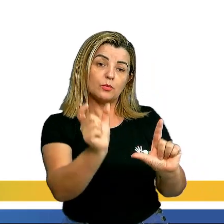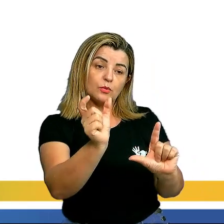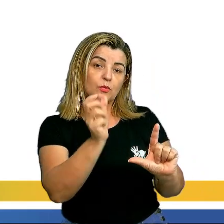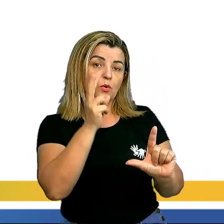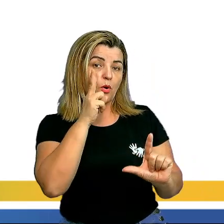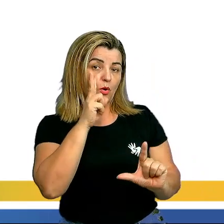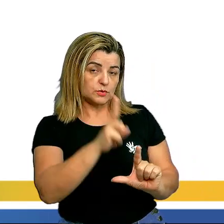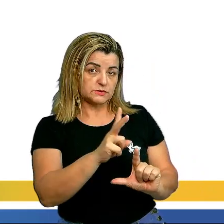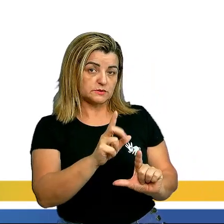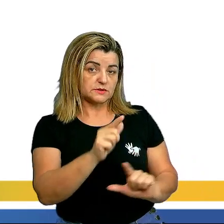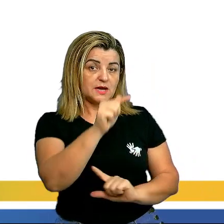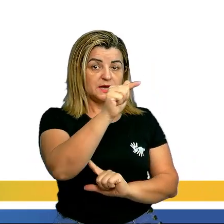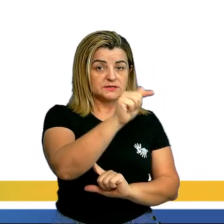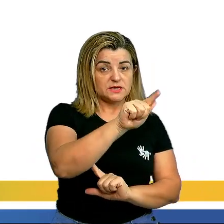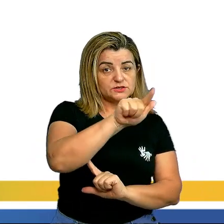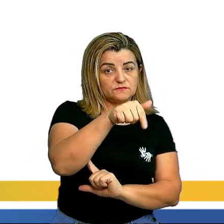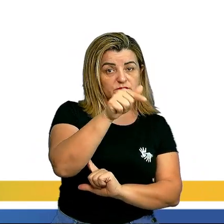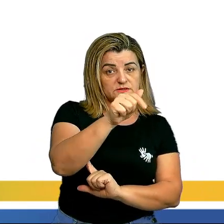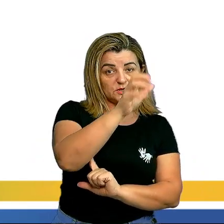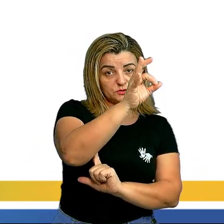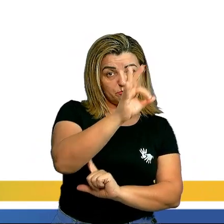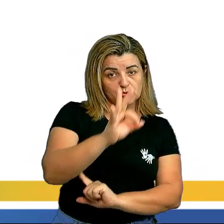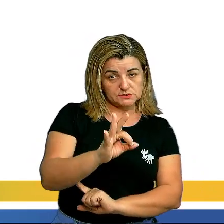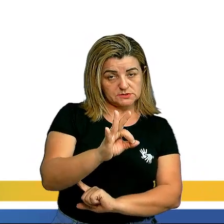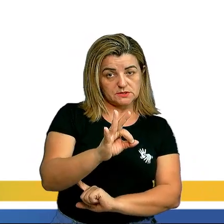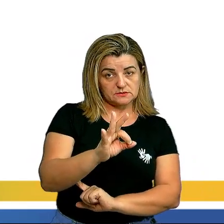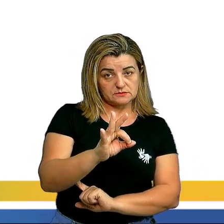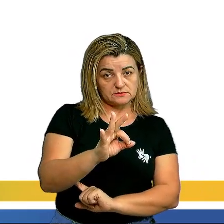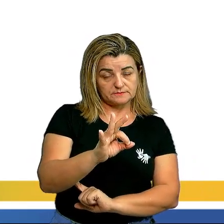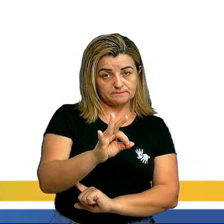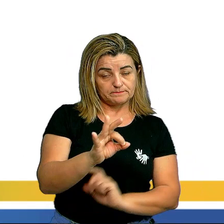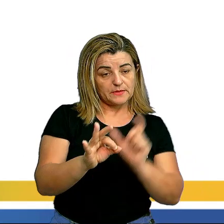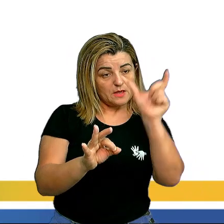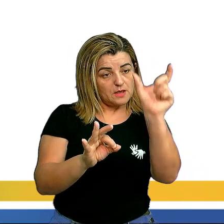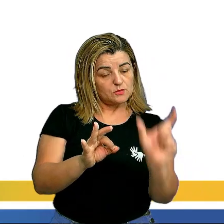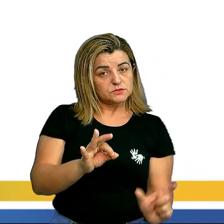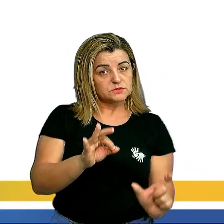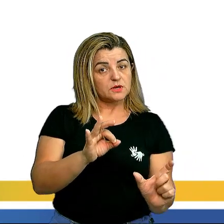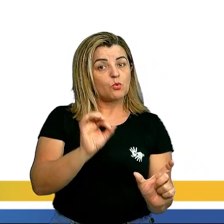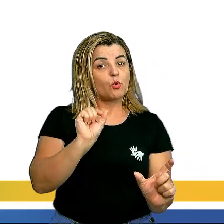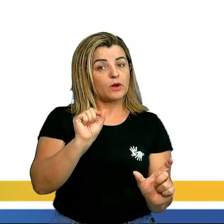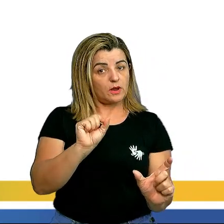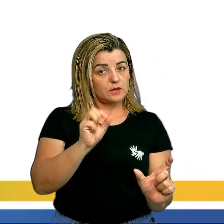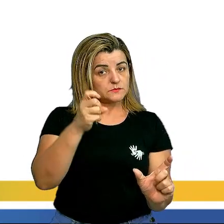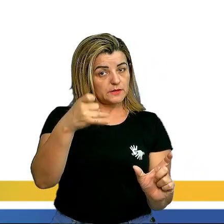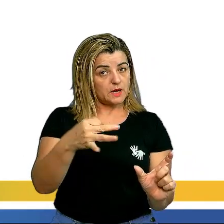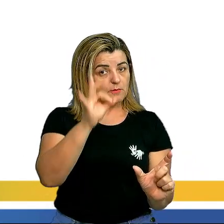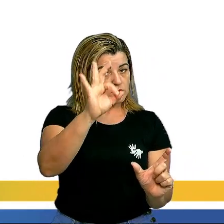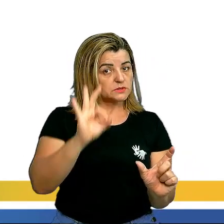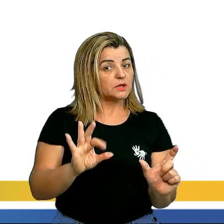,7%. Então observa aí que nós vamos trabalhar porcentagem. Certo?